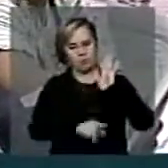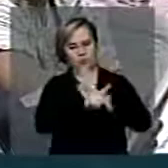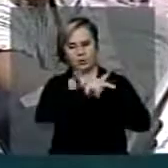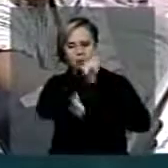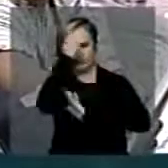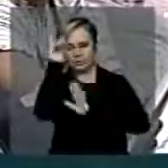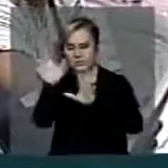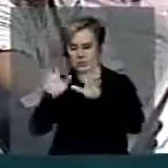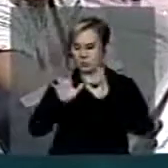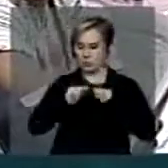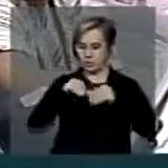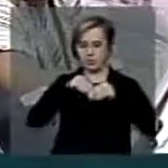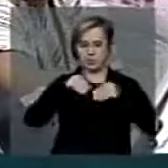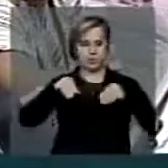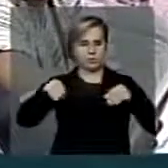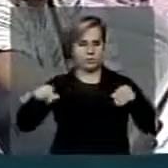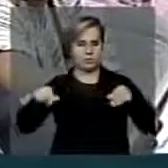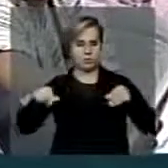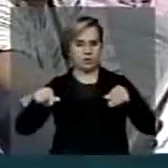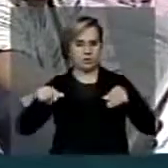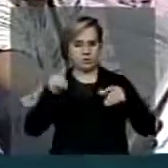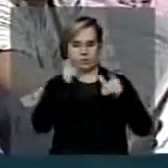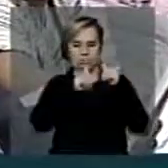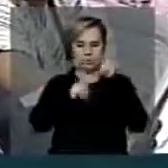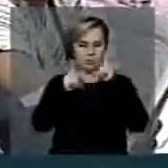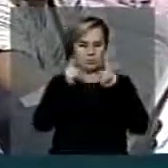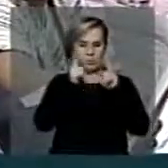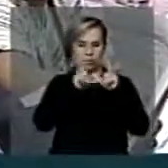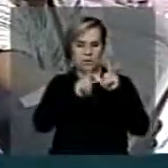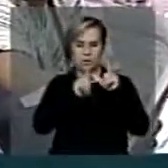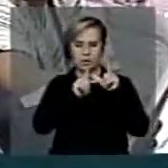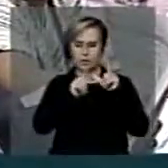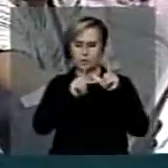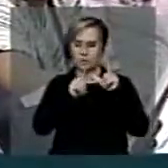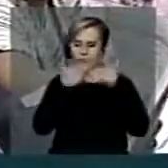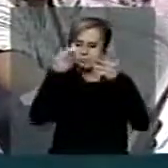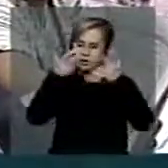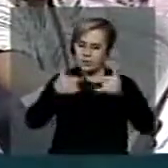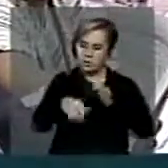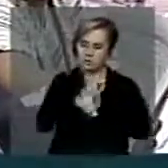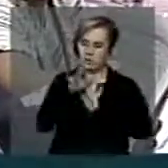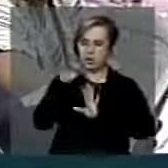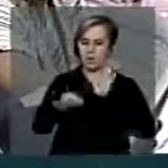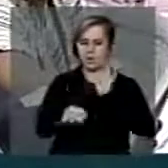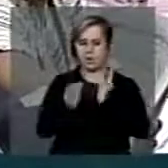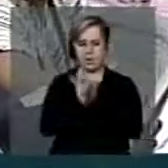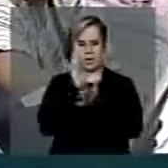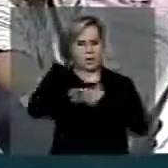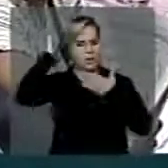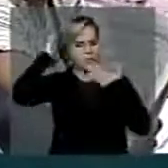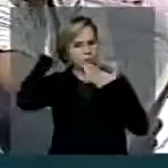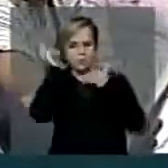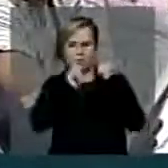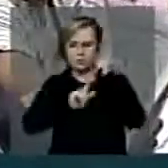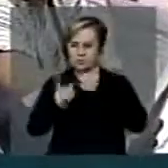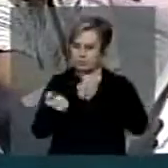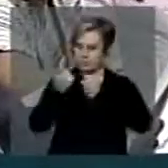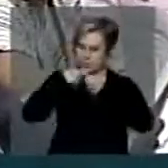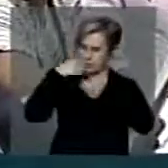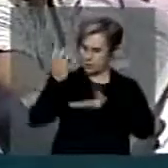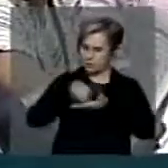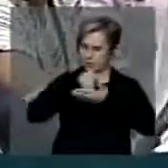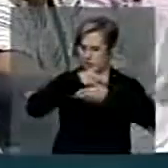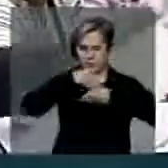recebido as terras para que fossem se explicar na justiça. Os índios recuperaram parte dessas terras. Portanto, Sr.